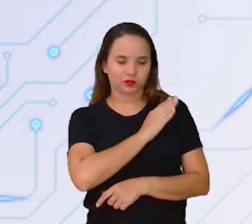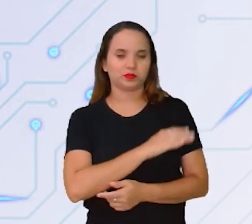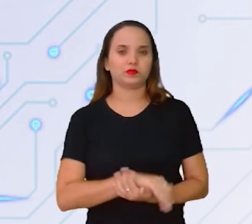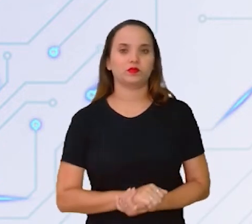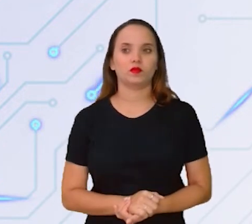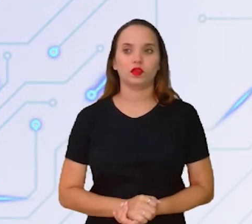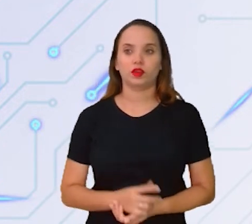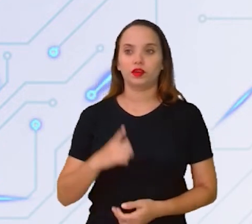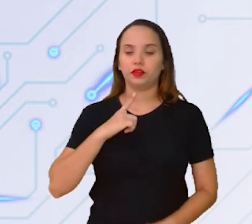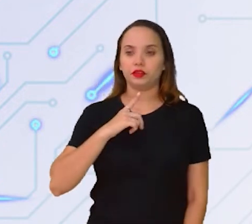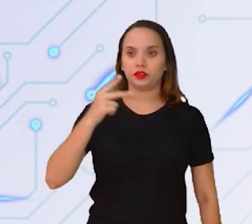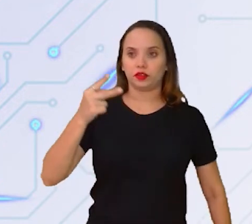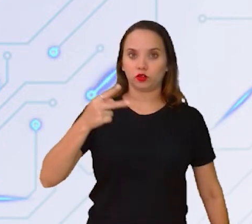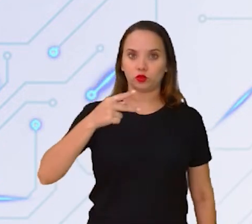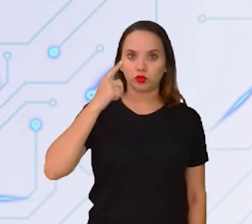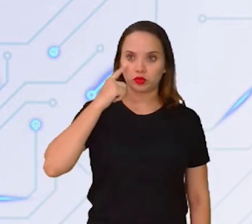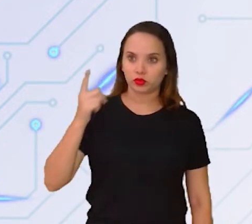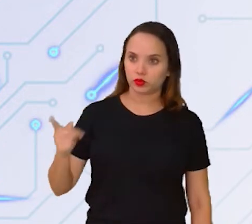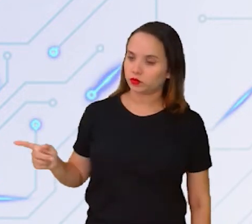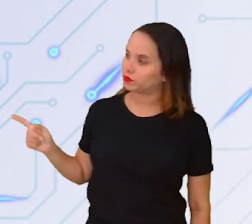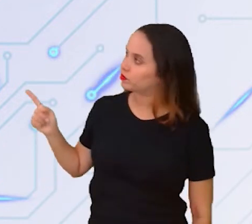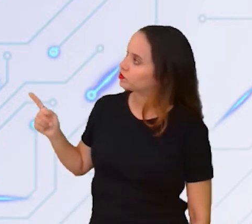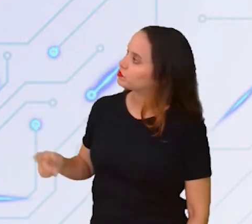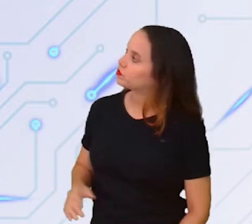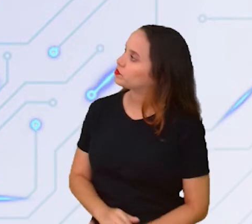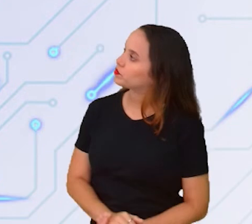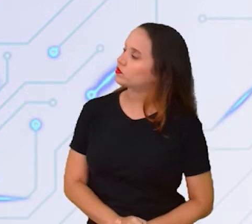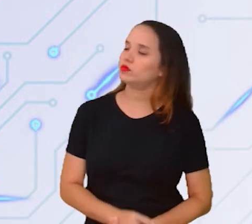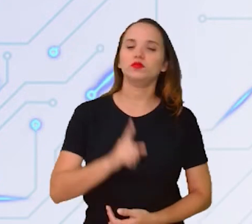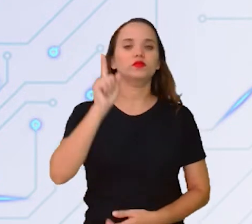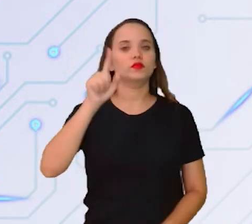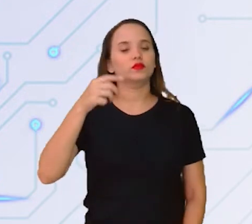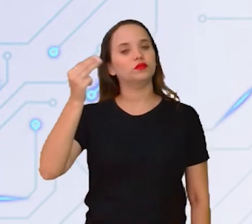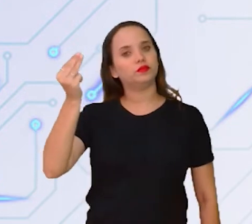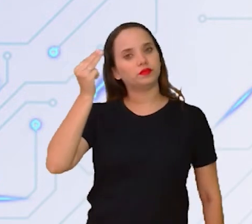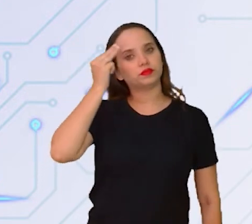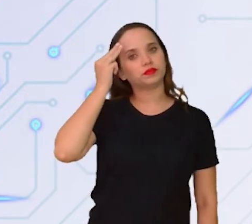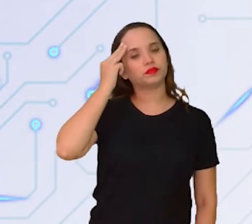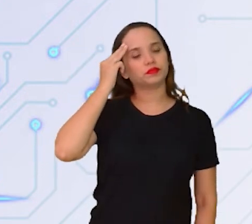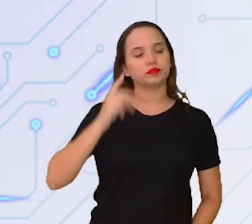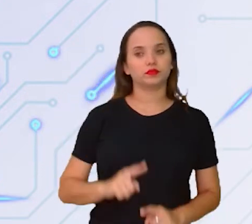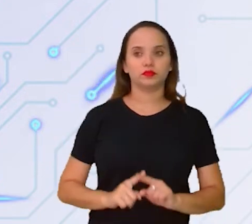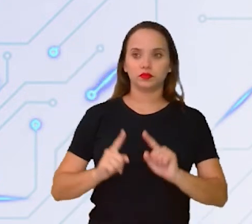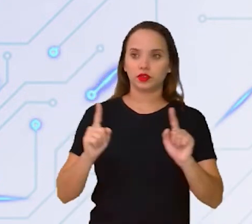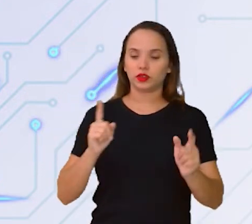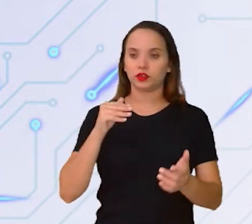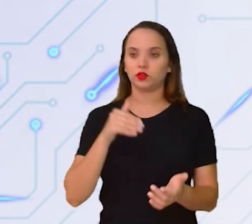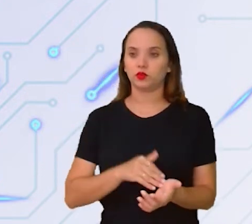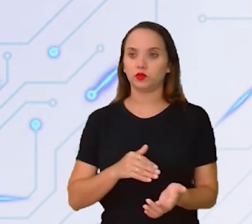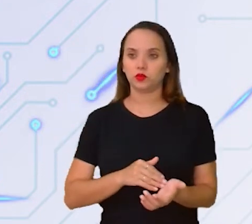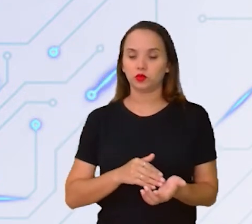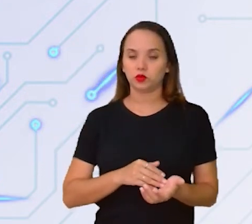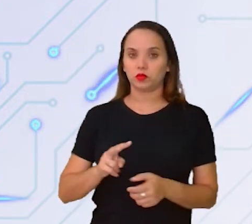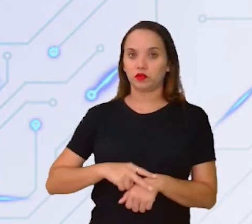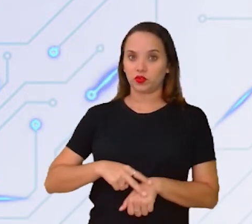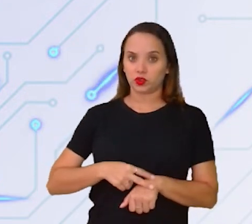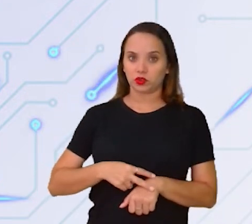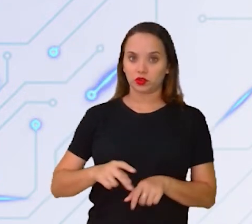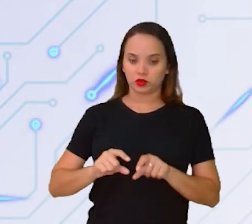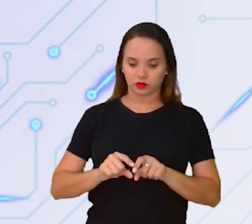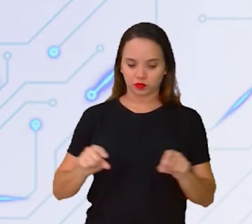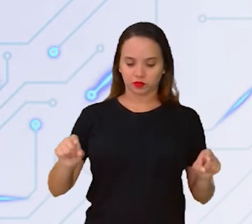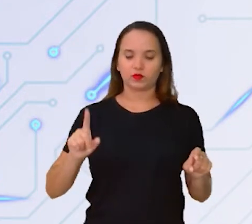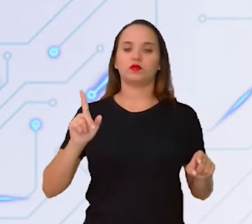Aquelas duas que estão juntas ali, são as memórias. Só que aquela última ali, aquela verdinha pequenininha,